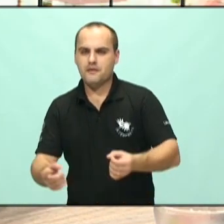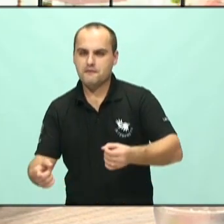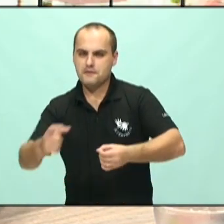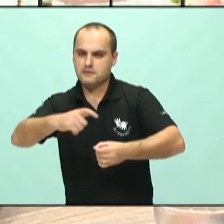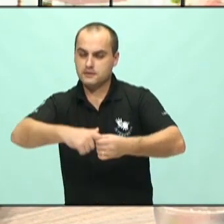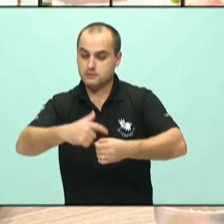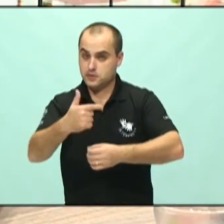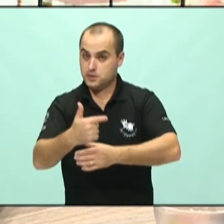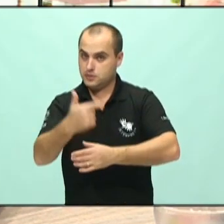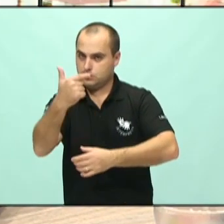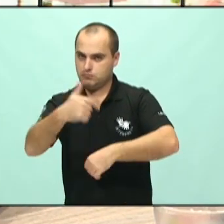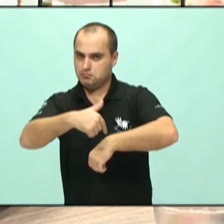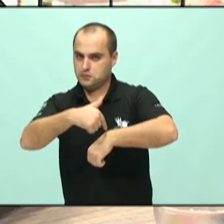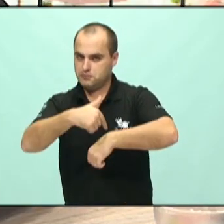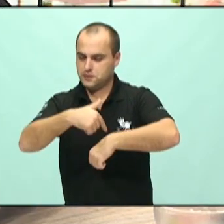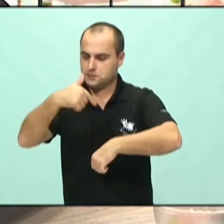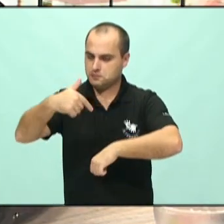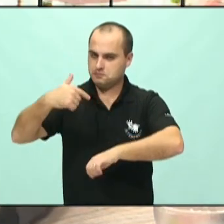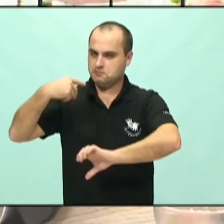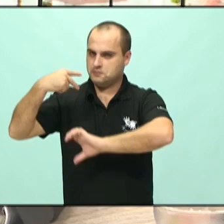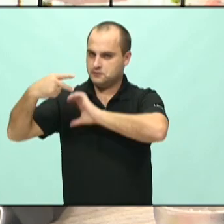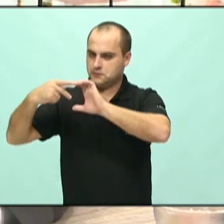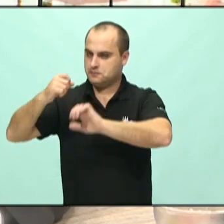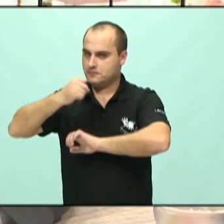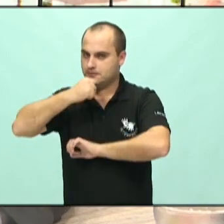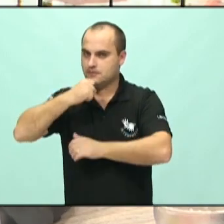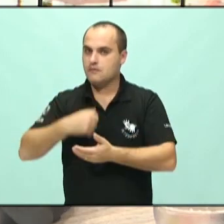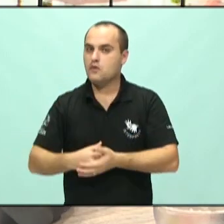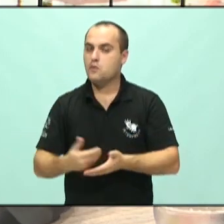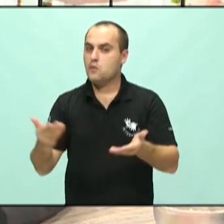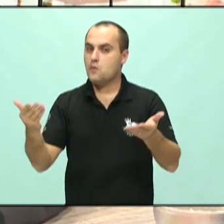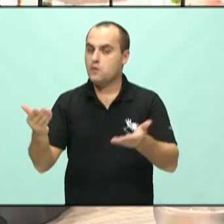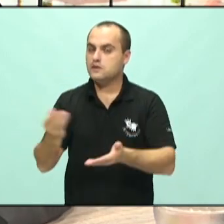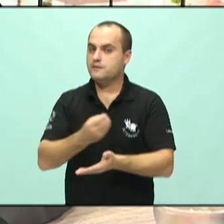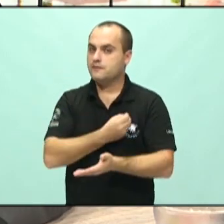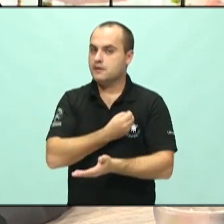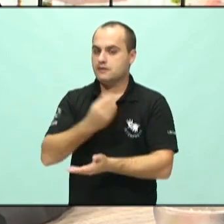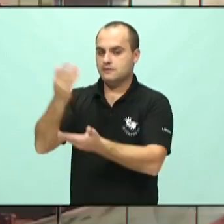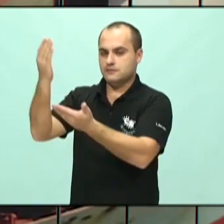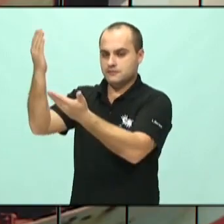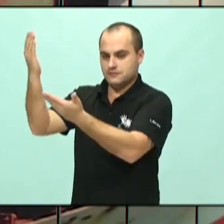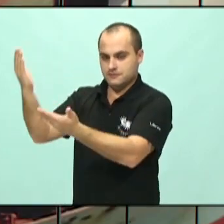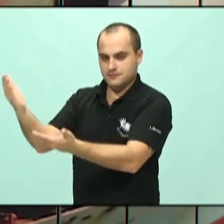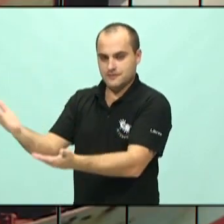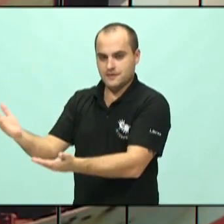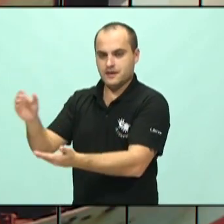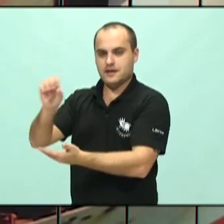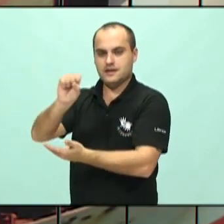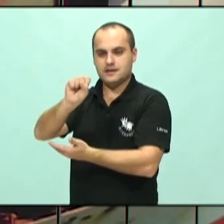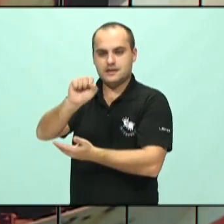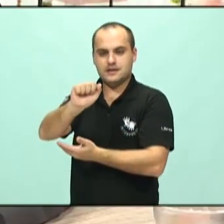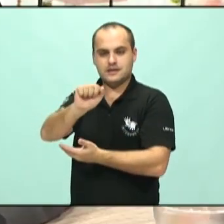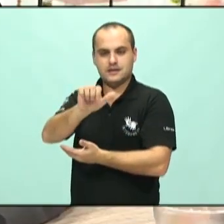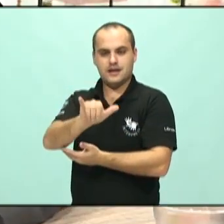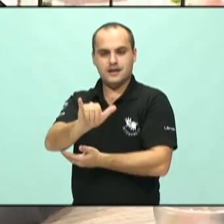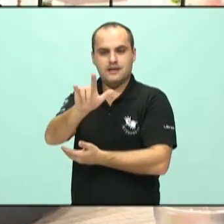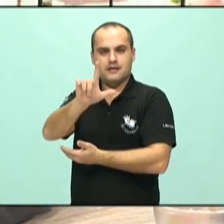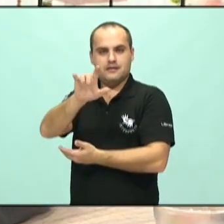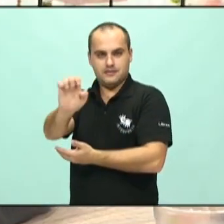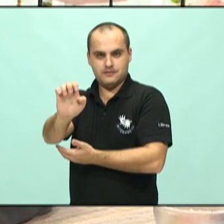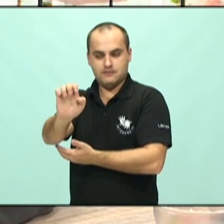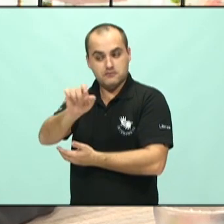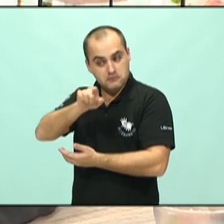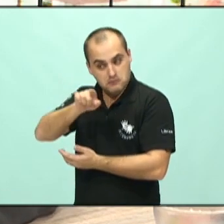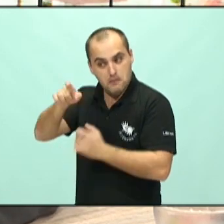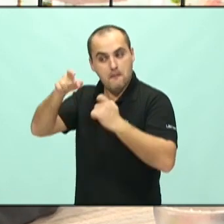Voltamos com o segundo segundo bloco do Câmara Aberta, hoje recebemos a presença do doutor Saile Braga, de Oliveira, médico psiquiatra.